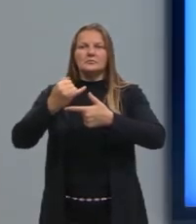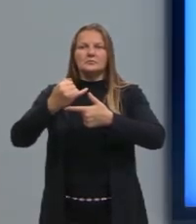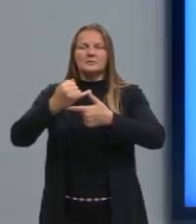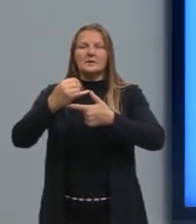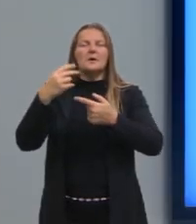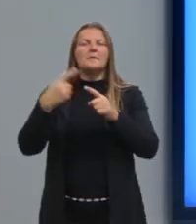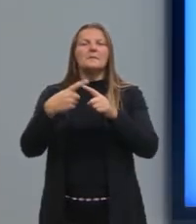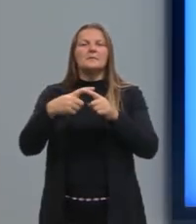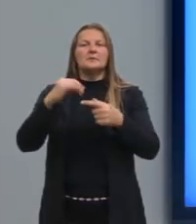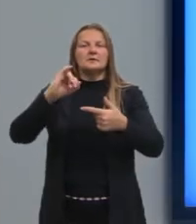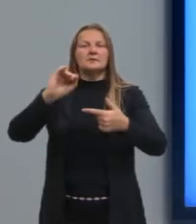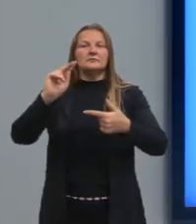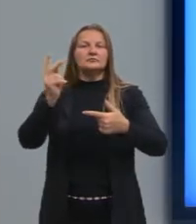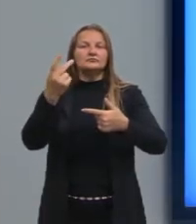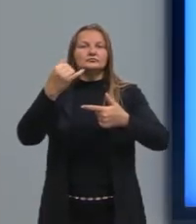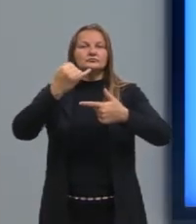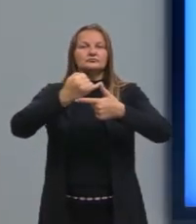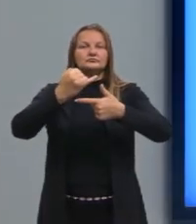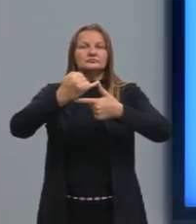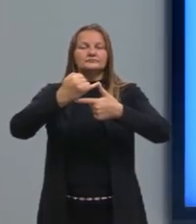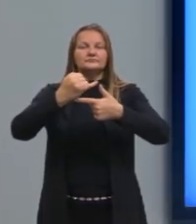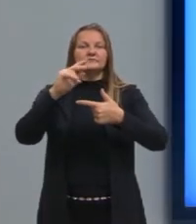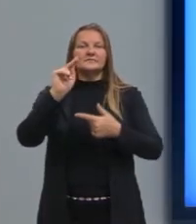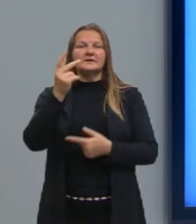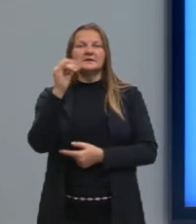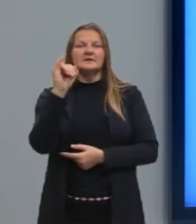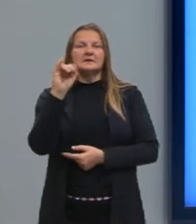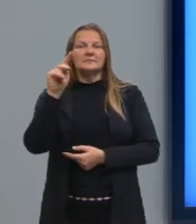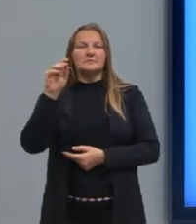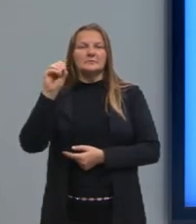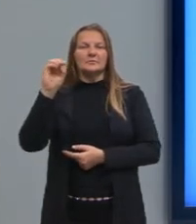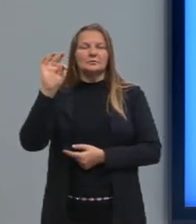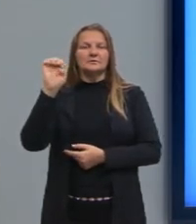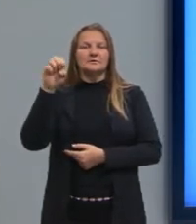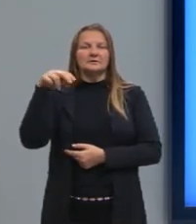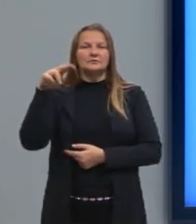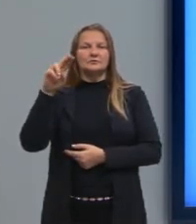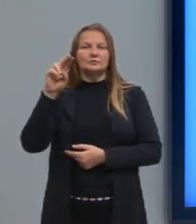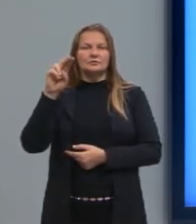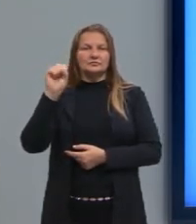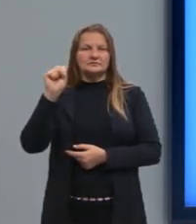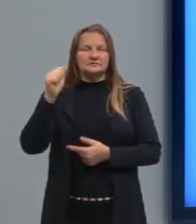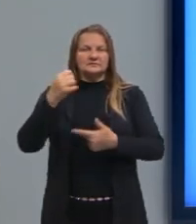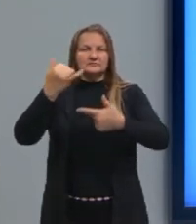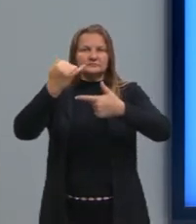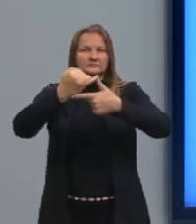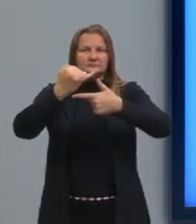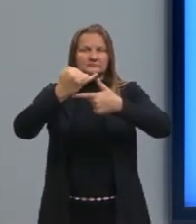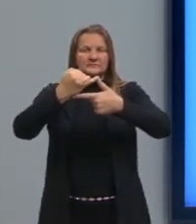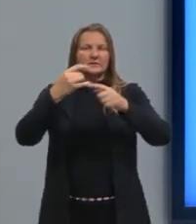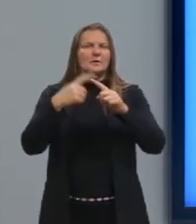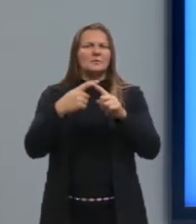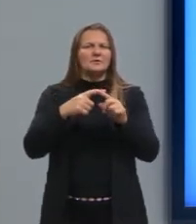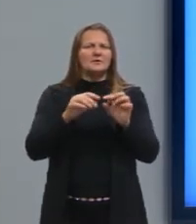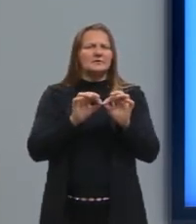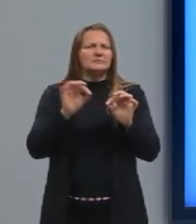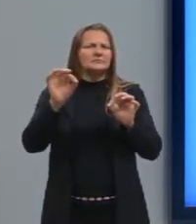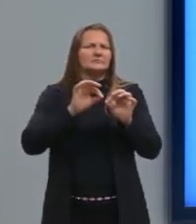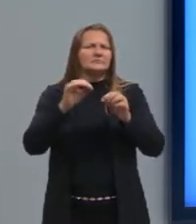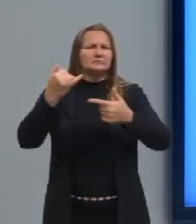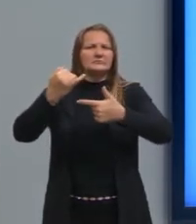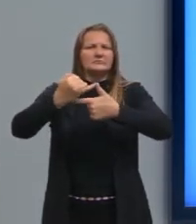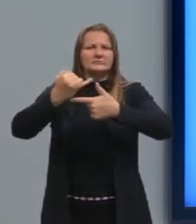observar qual foi a variação do X, nós podemos até traçar aqui uma reta suporte, né?